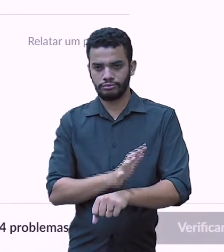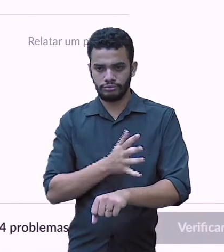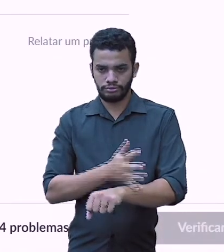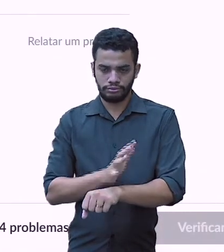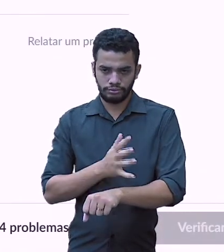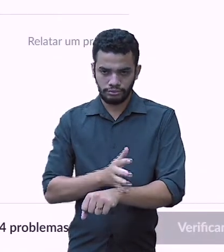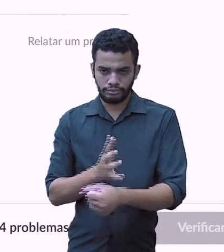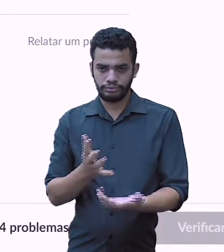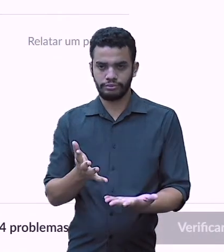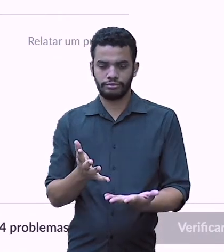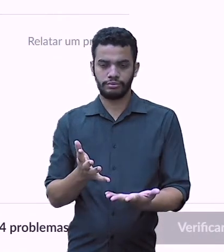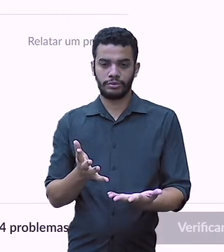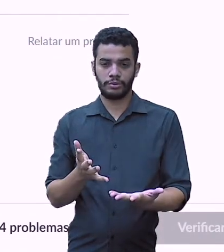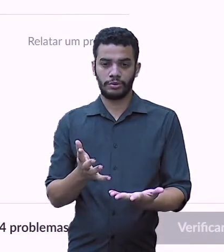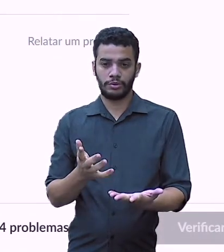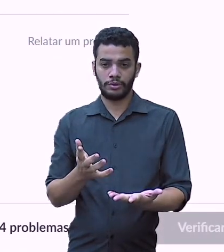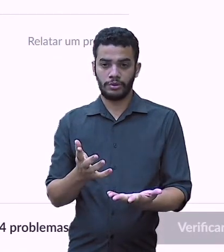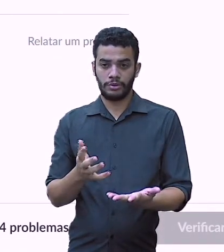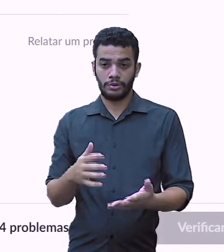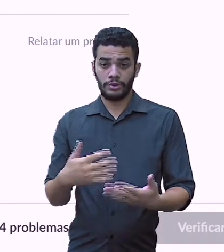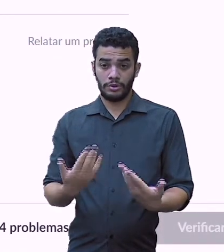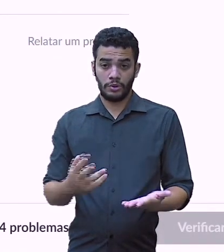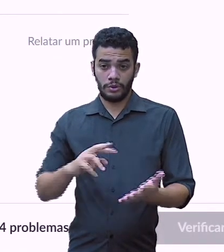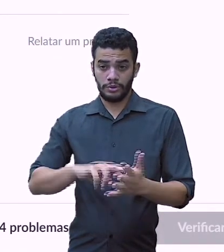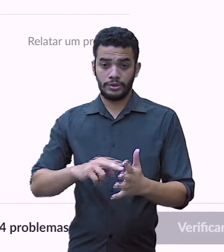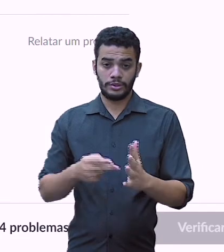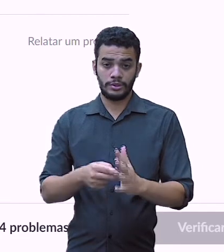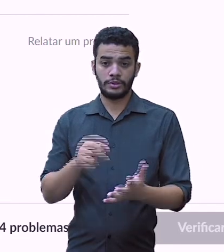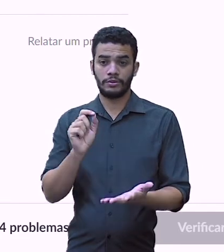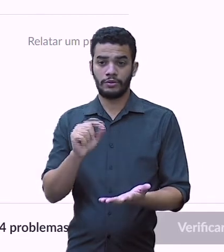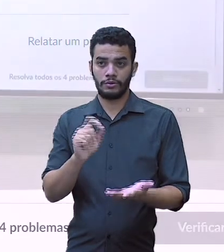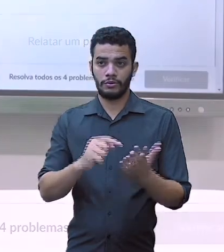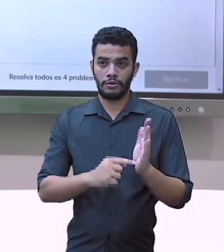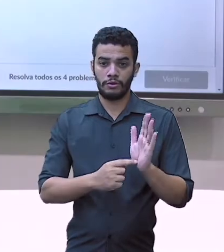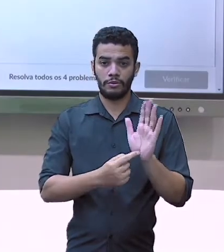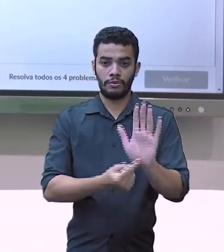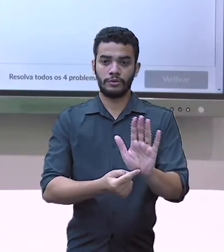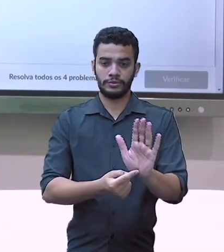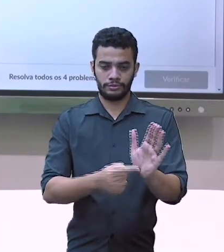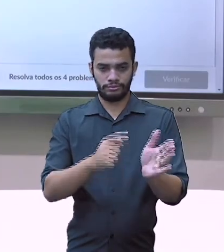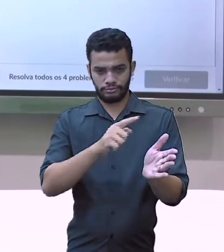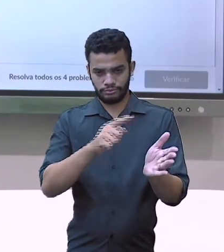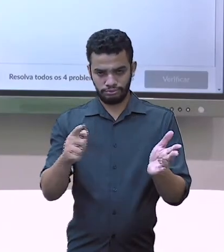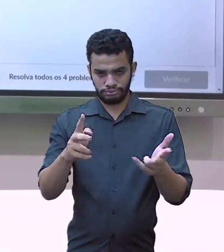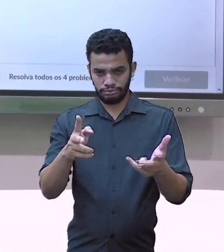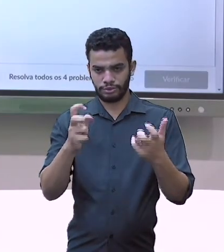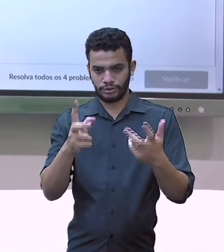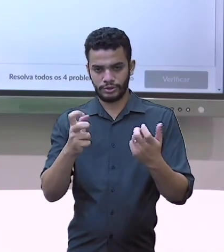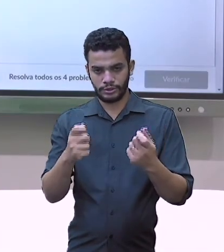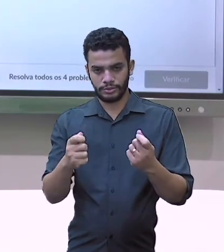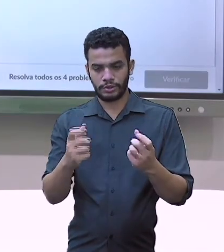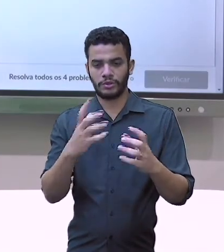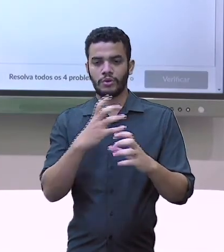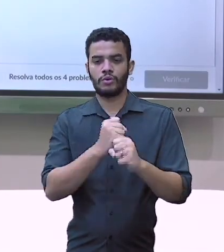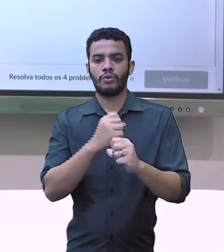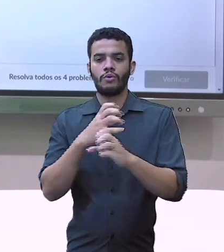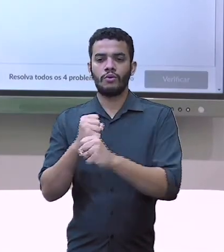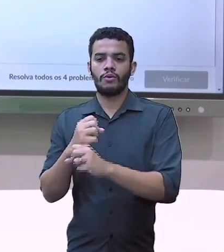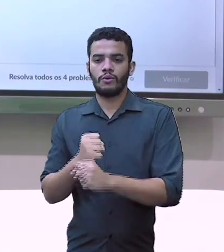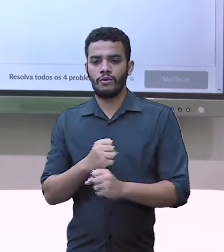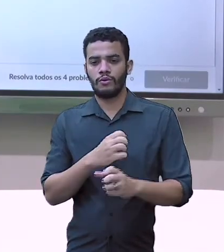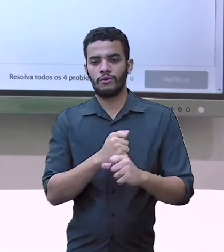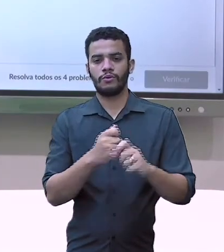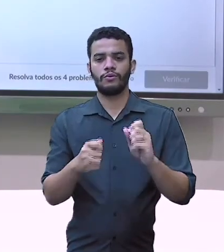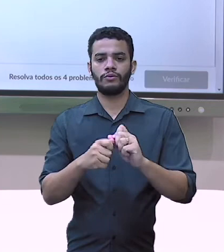inteiros, né? Aí, nós vamos ver aqui, olha. Vou mostrar para vocês como que a gente vai armar essa operação